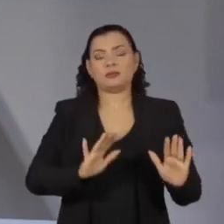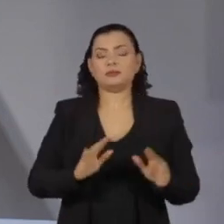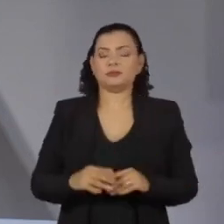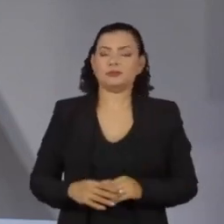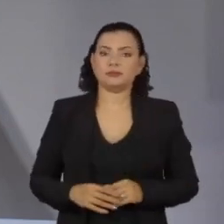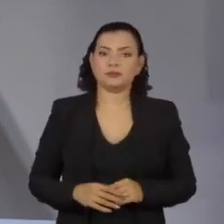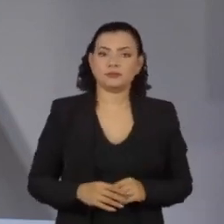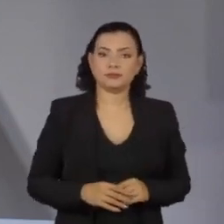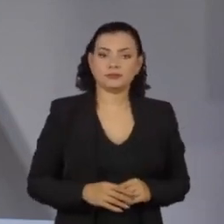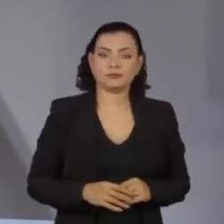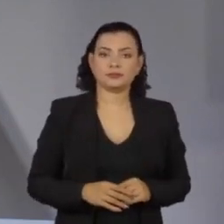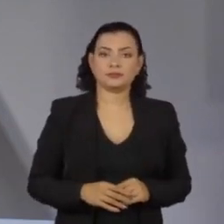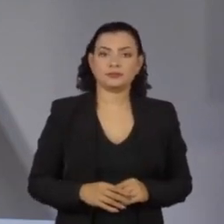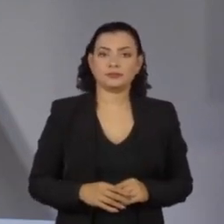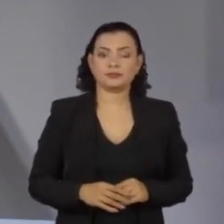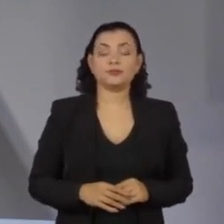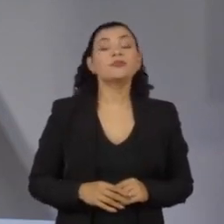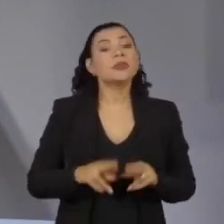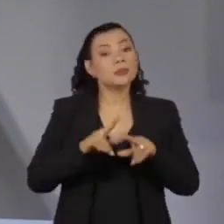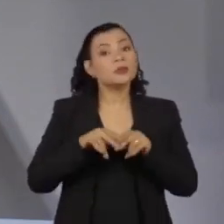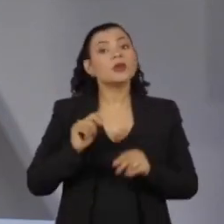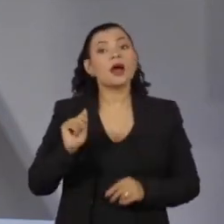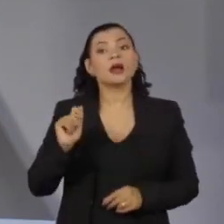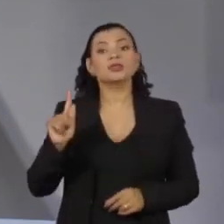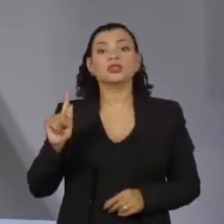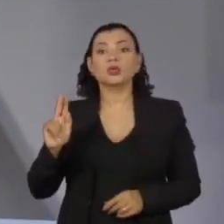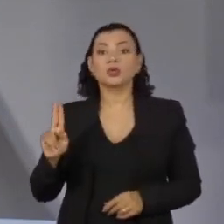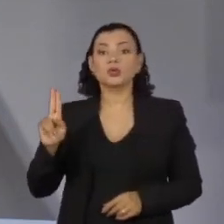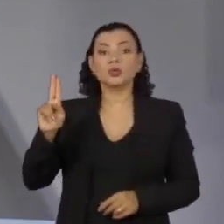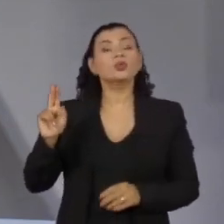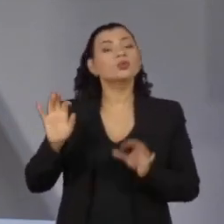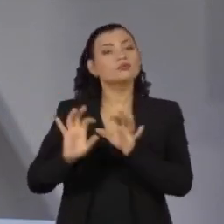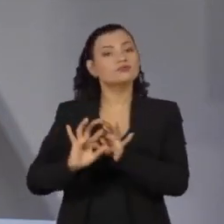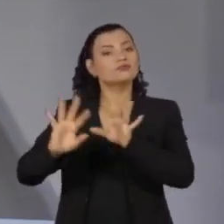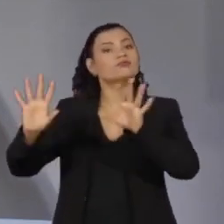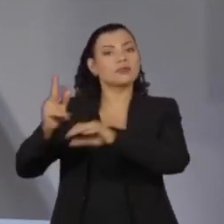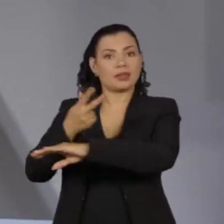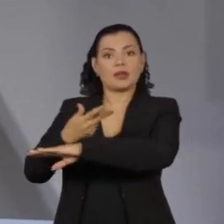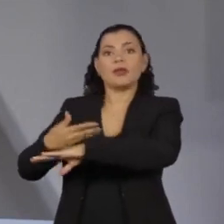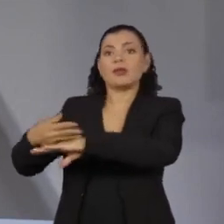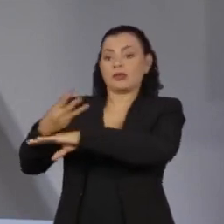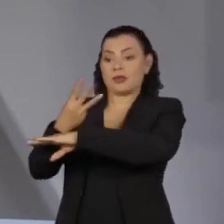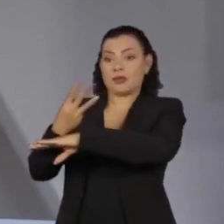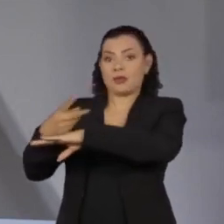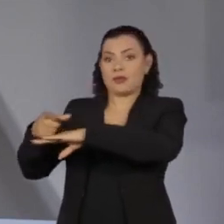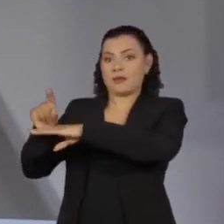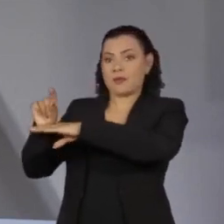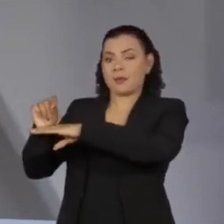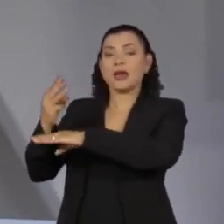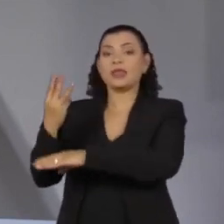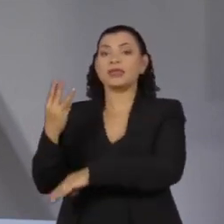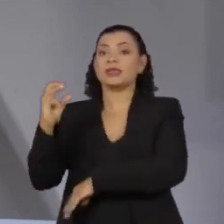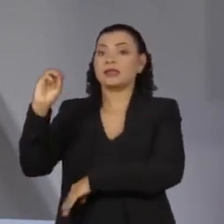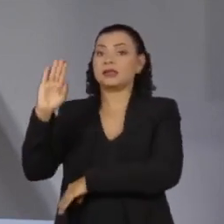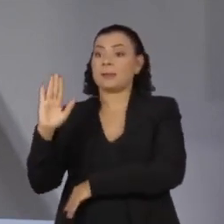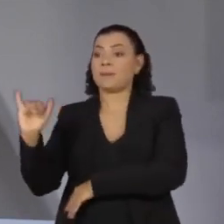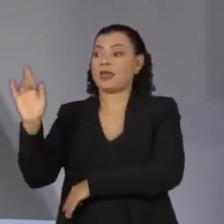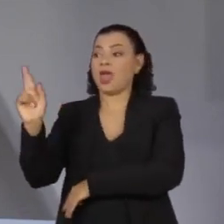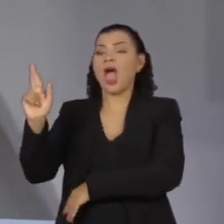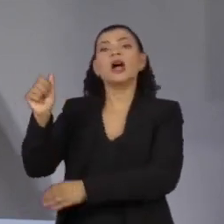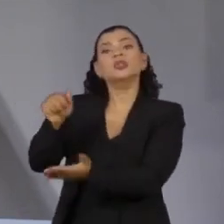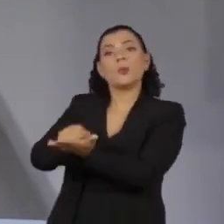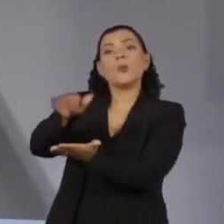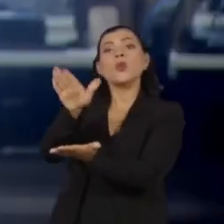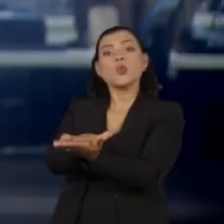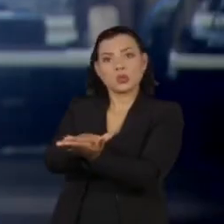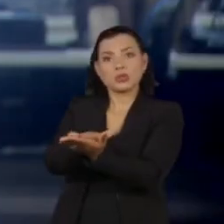A Advocacia-Geral da União deu o sinal verde para o Ibama cobrar quase 30 bilhões de reais em multas